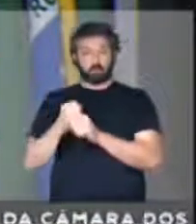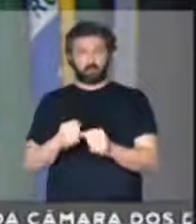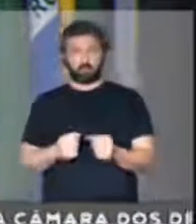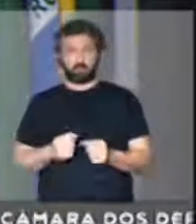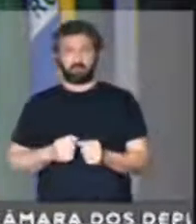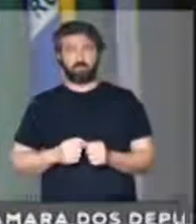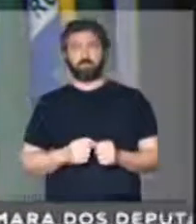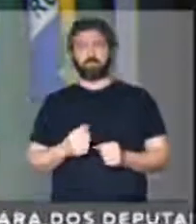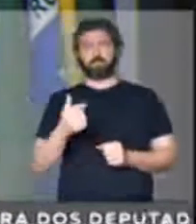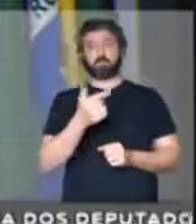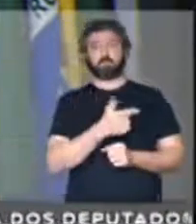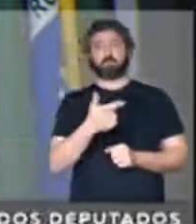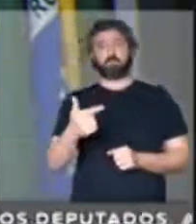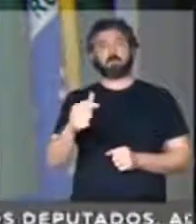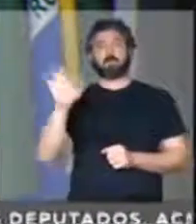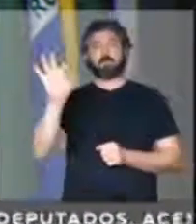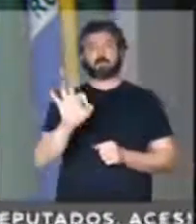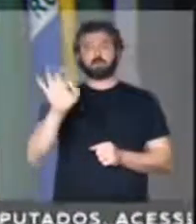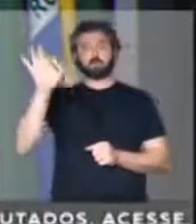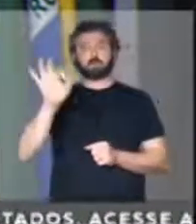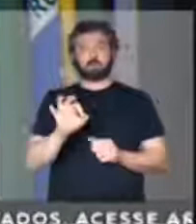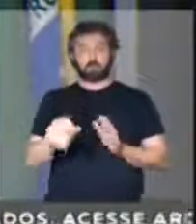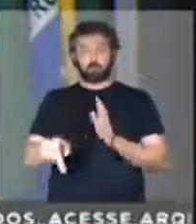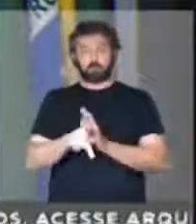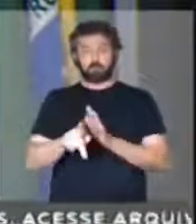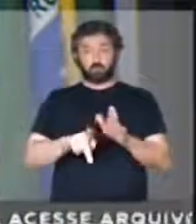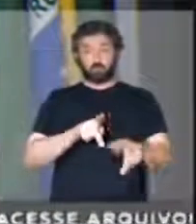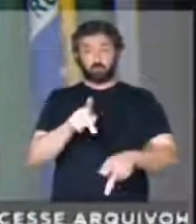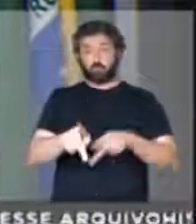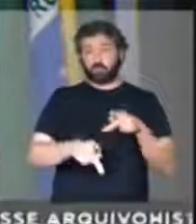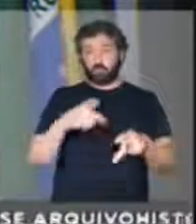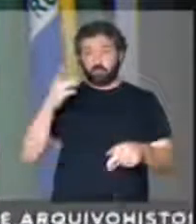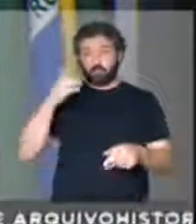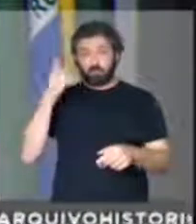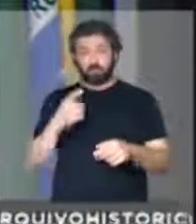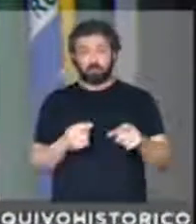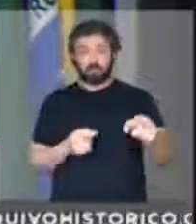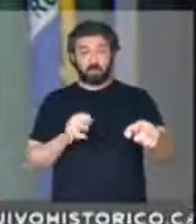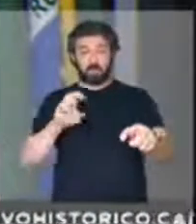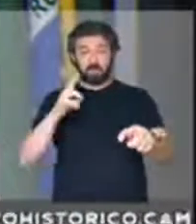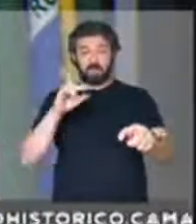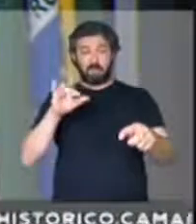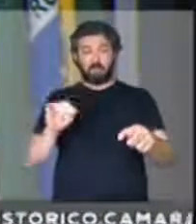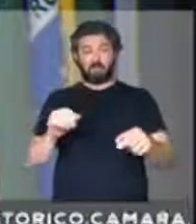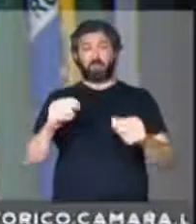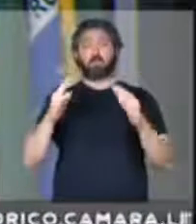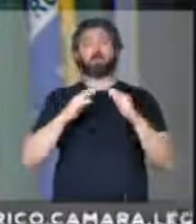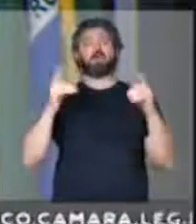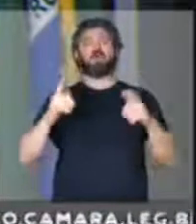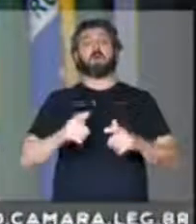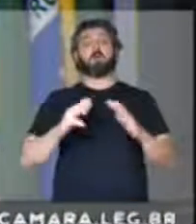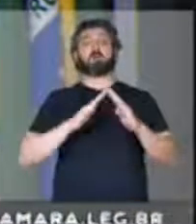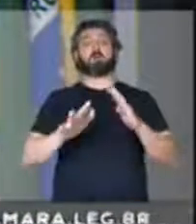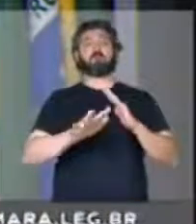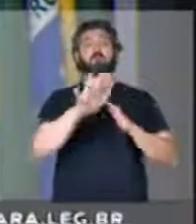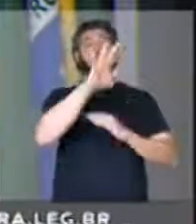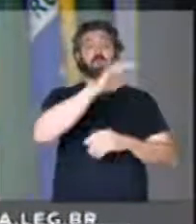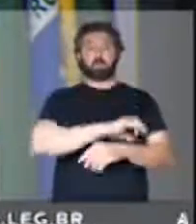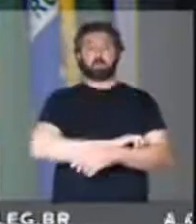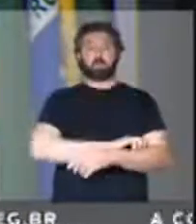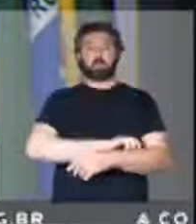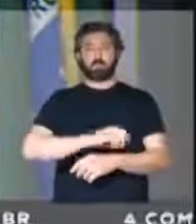na qual 22% da sua população, deputado Hélio Lopes, vive em favelas. 1